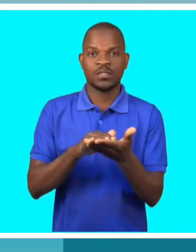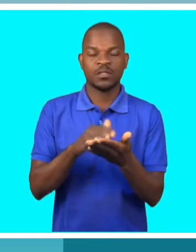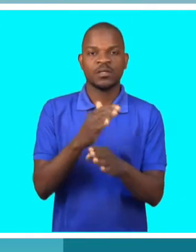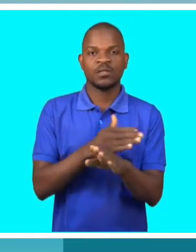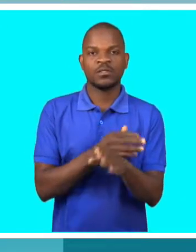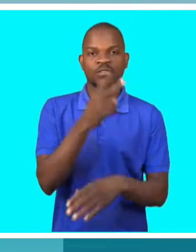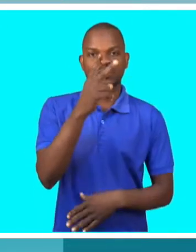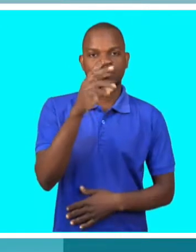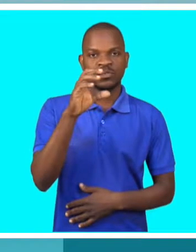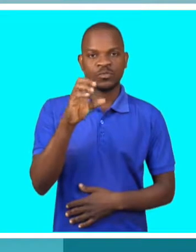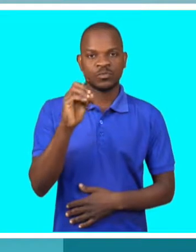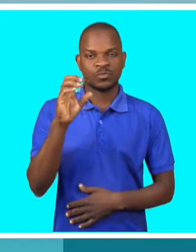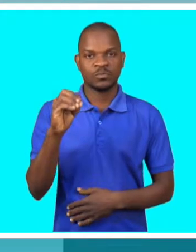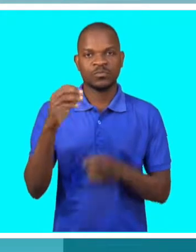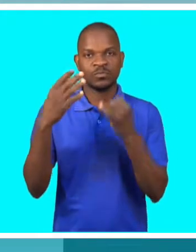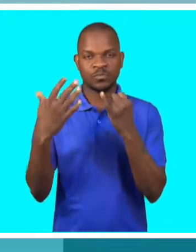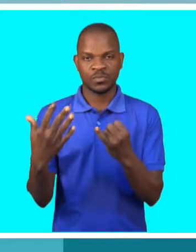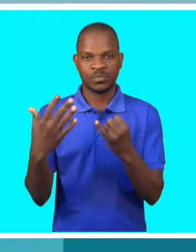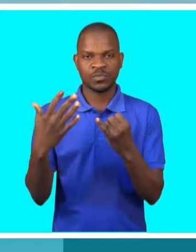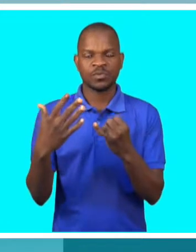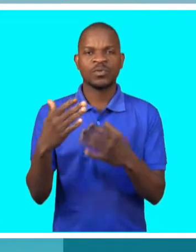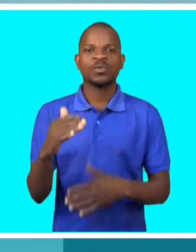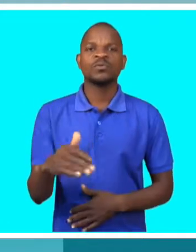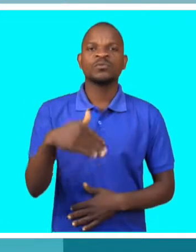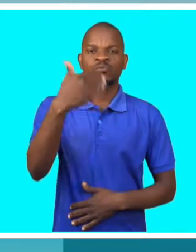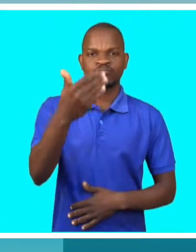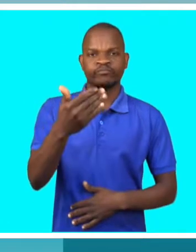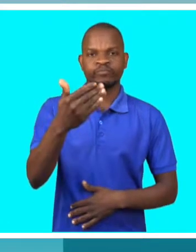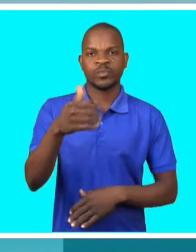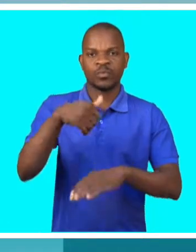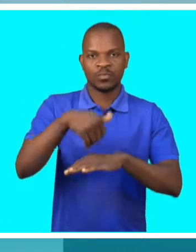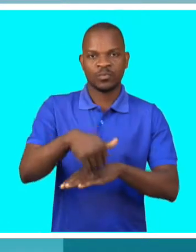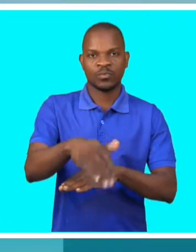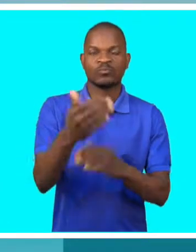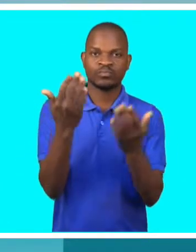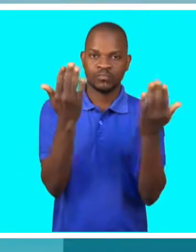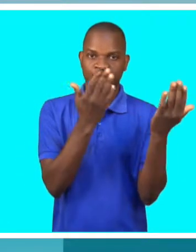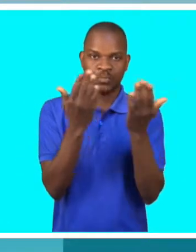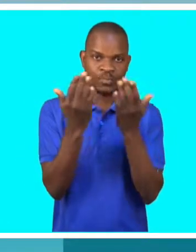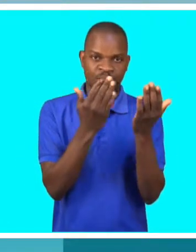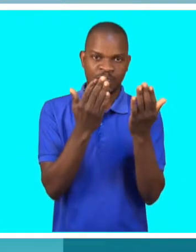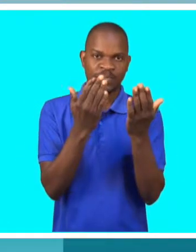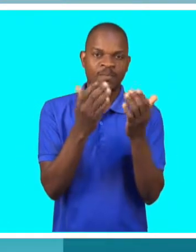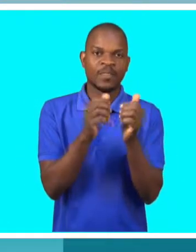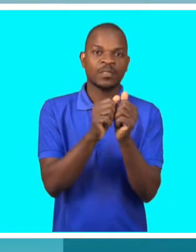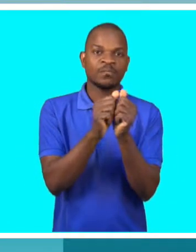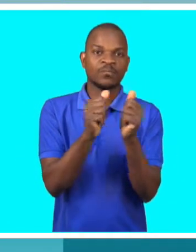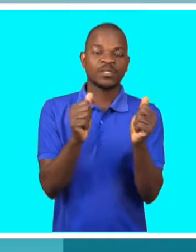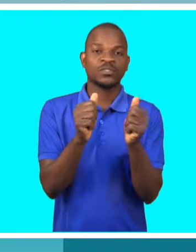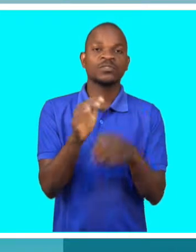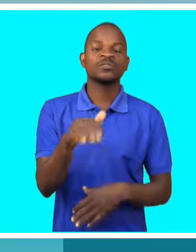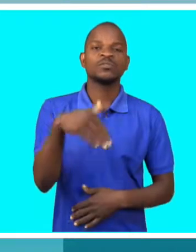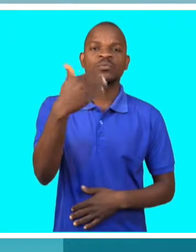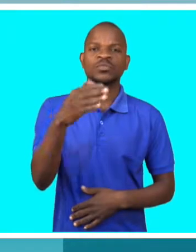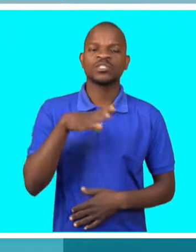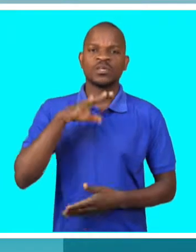aprender o braille e tenho continuidade com os estudos. Foi lá também que o